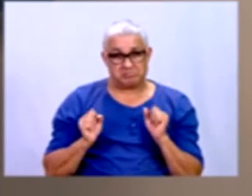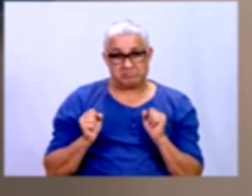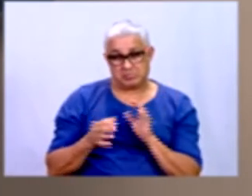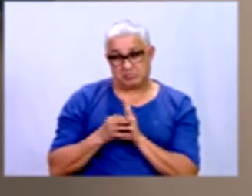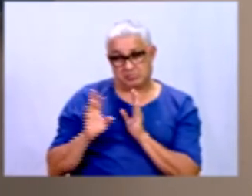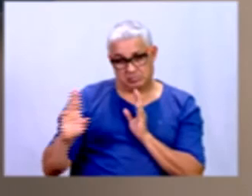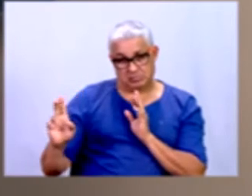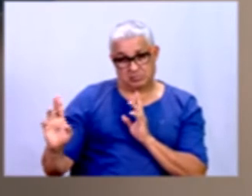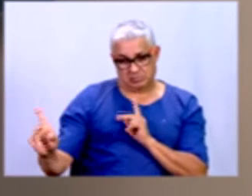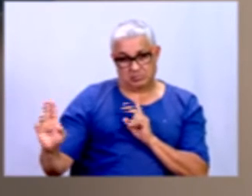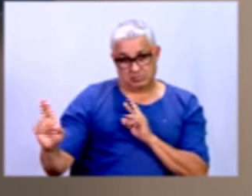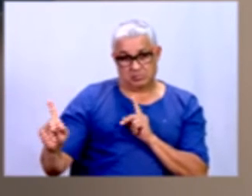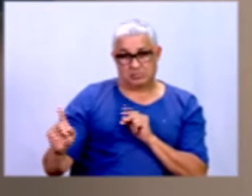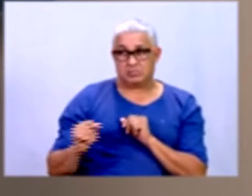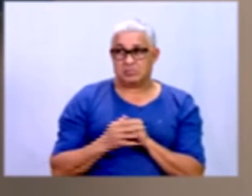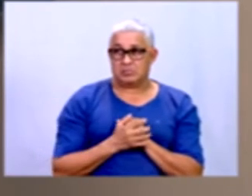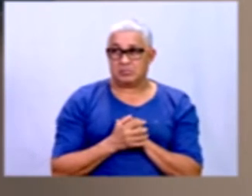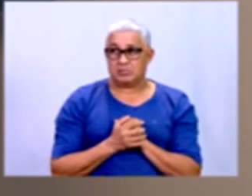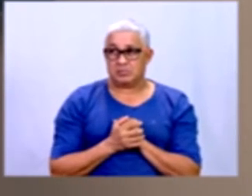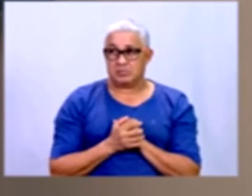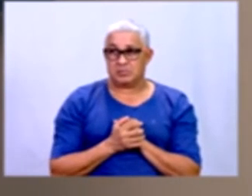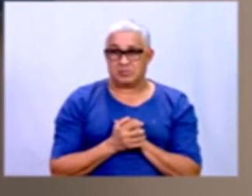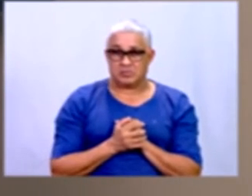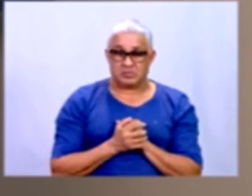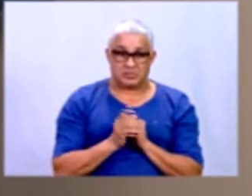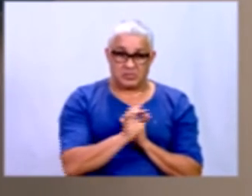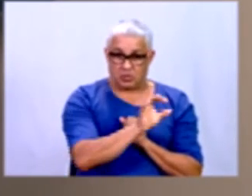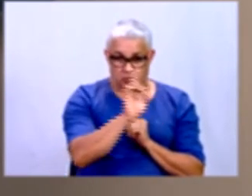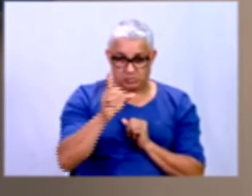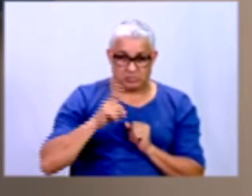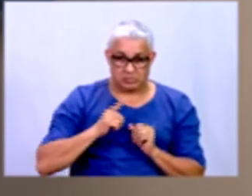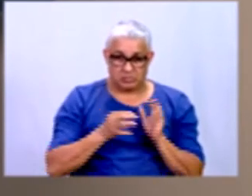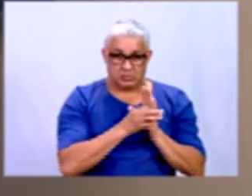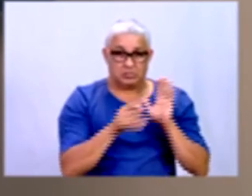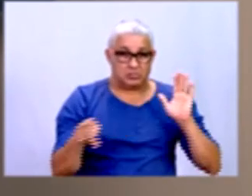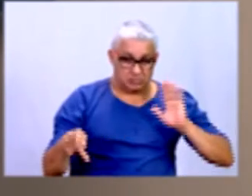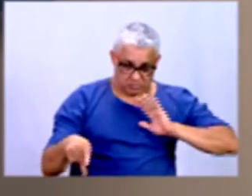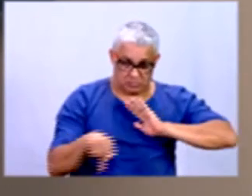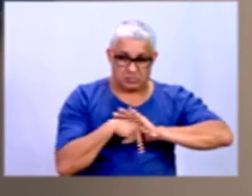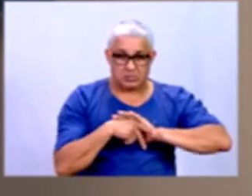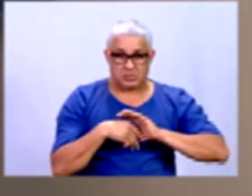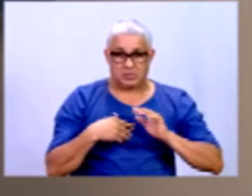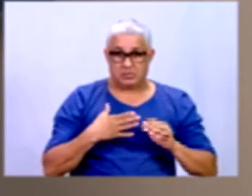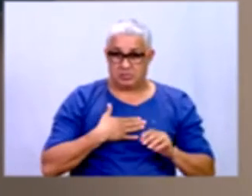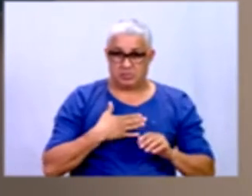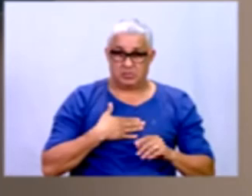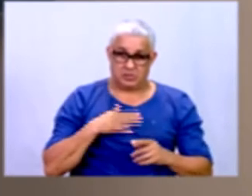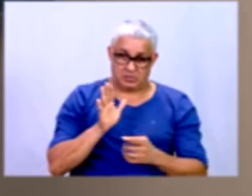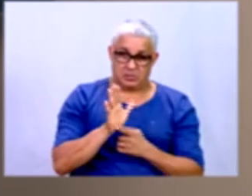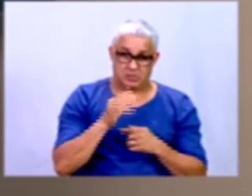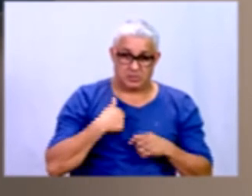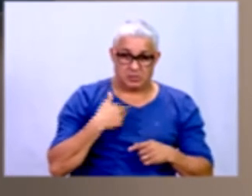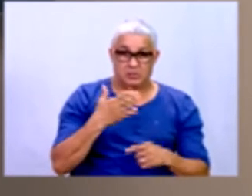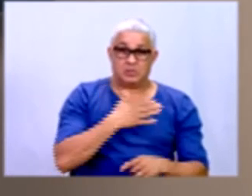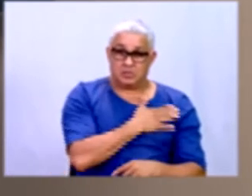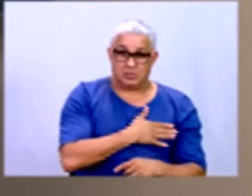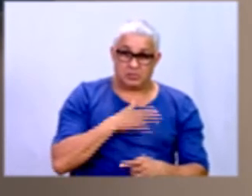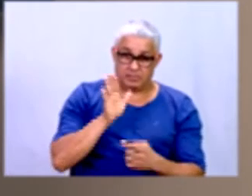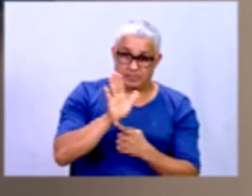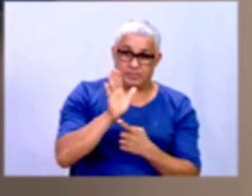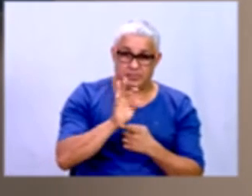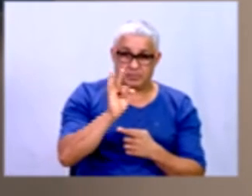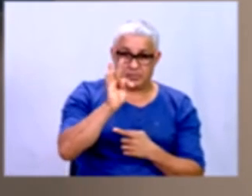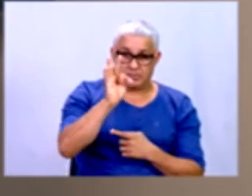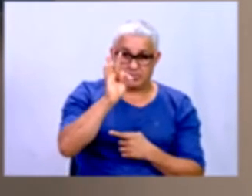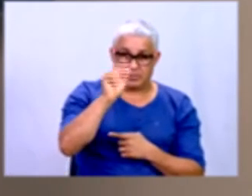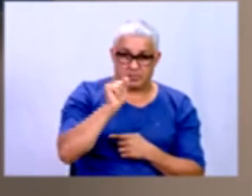ter outra, eu costumo falar aqui, com opinião, cada um tem a sua, né? Mas eu gosto muito de demonstrar a taxa, porcentagem, que eu acho mais bonito, né? Mas,